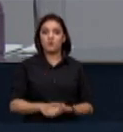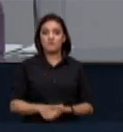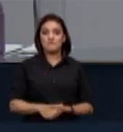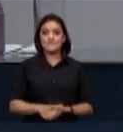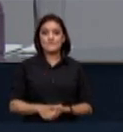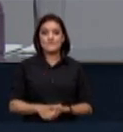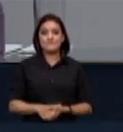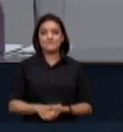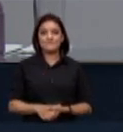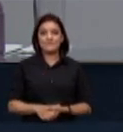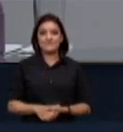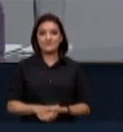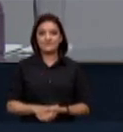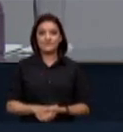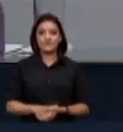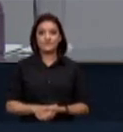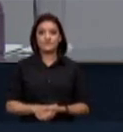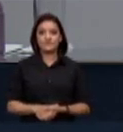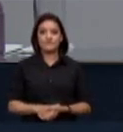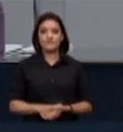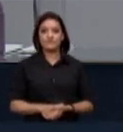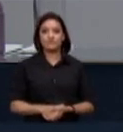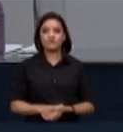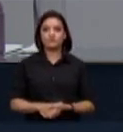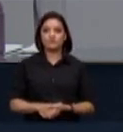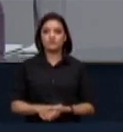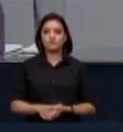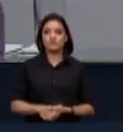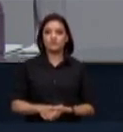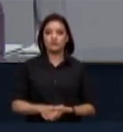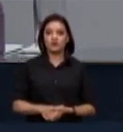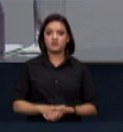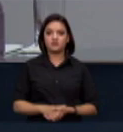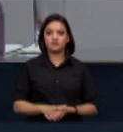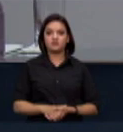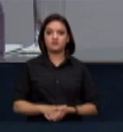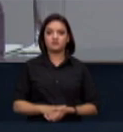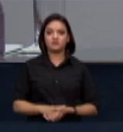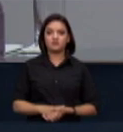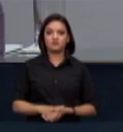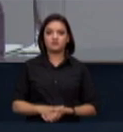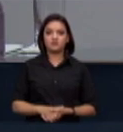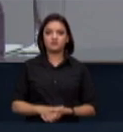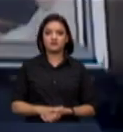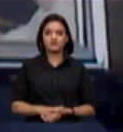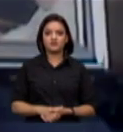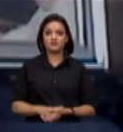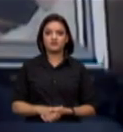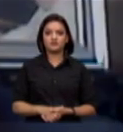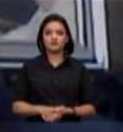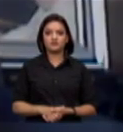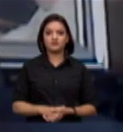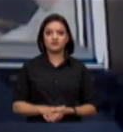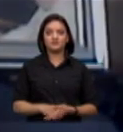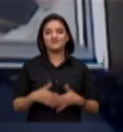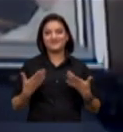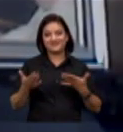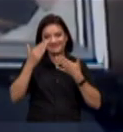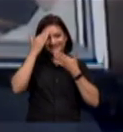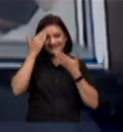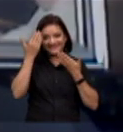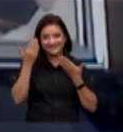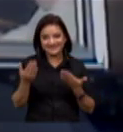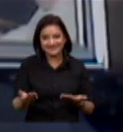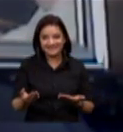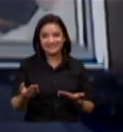O senhor Roberto Rodrigues, com a palavra, espero que funcione dessa vez. Sr. ministro, Luiz Roberto Barroso, muito obrigado